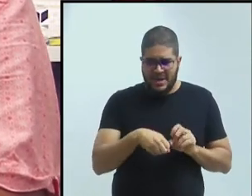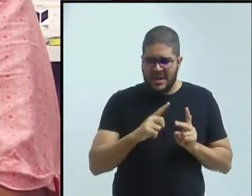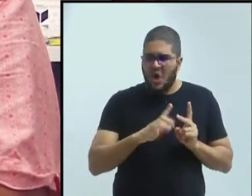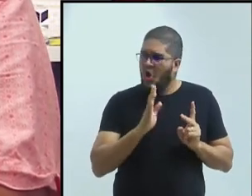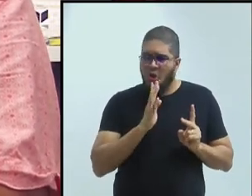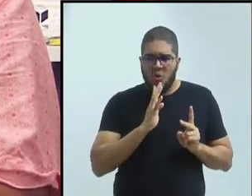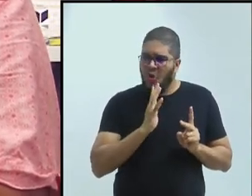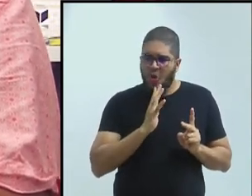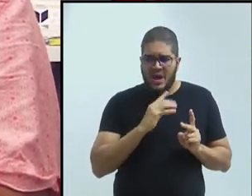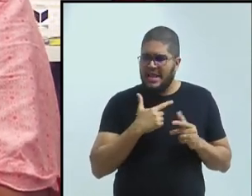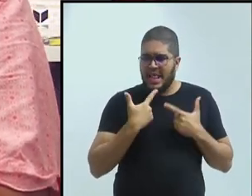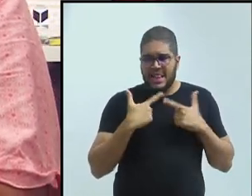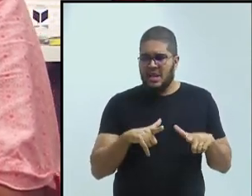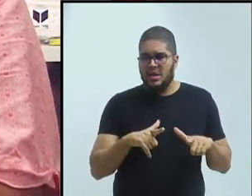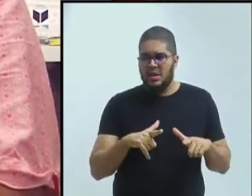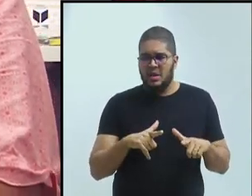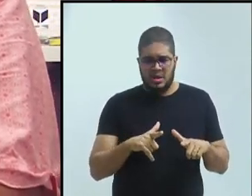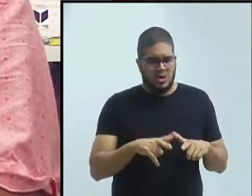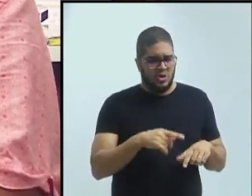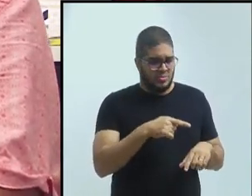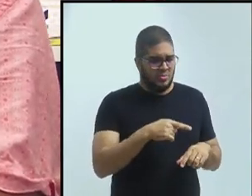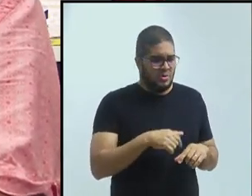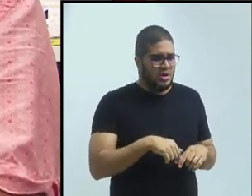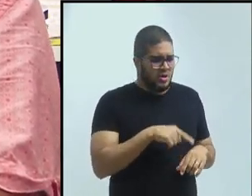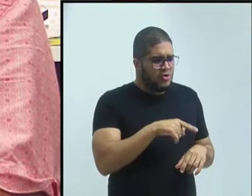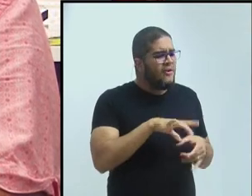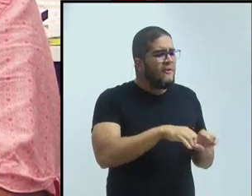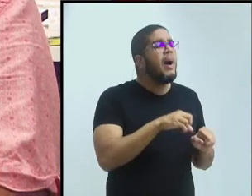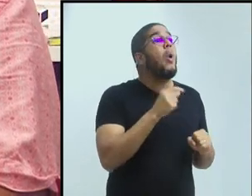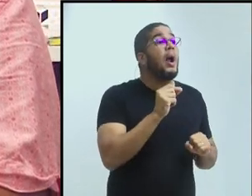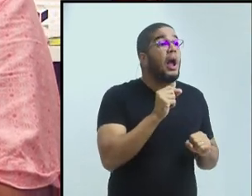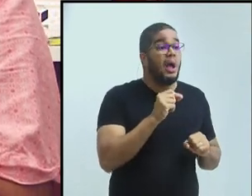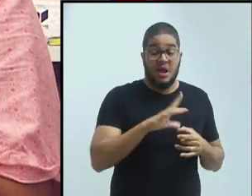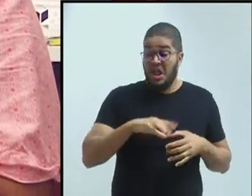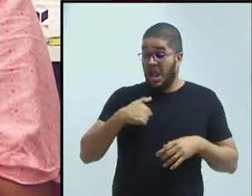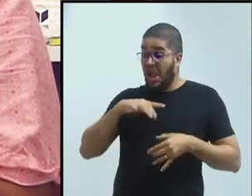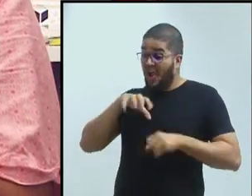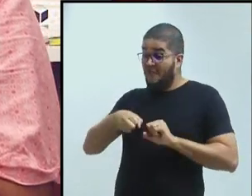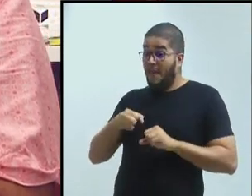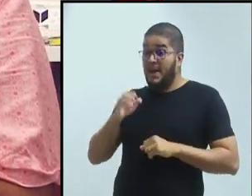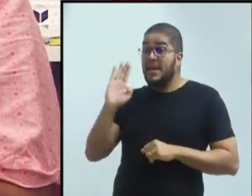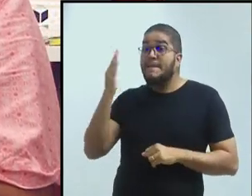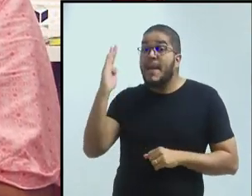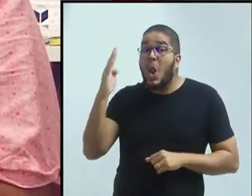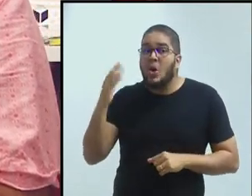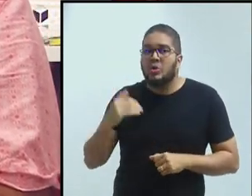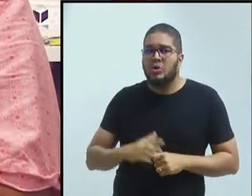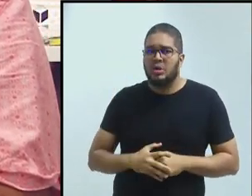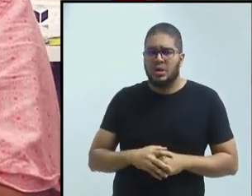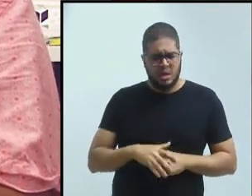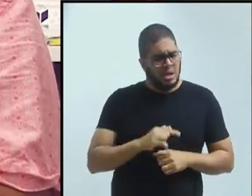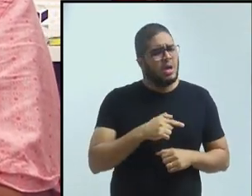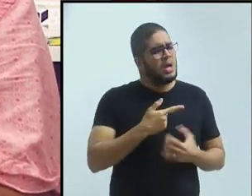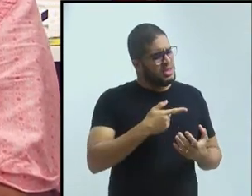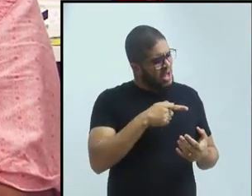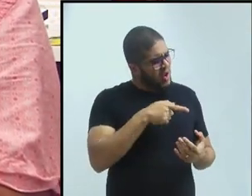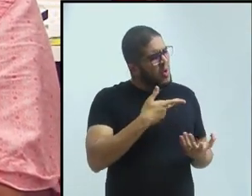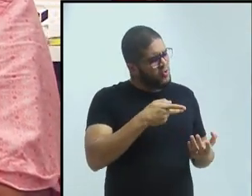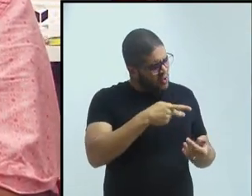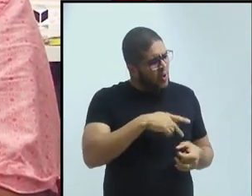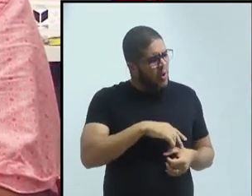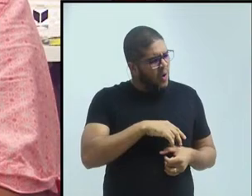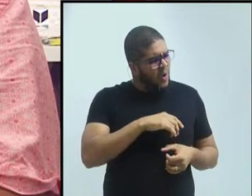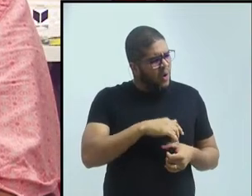a sua formação? Ela era professora de português, ela falou, sou formada em ciências biológicas. Aí eu falei, mas então me conta a história, como é que você veio parar